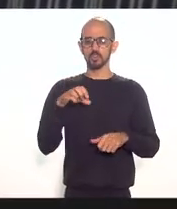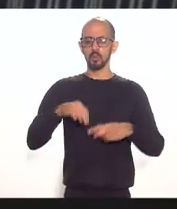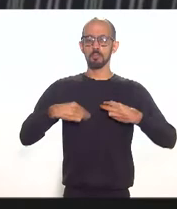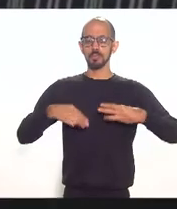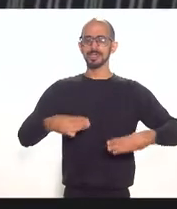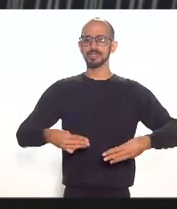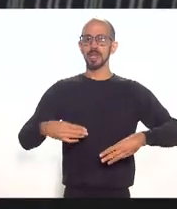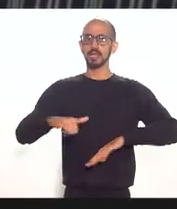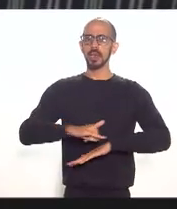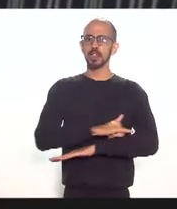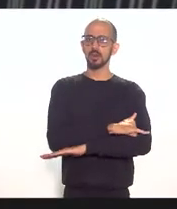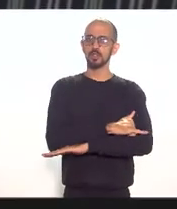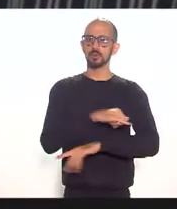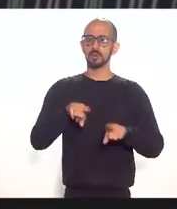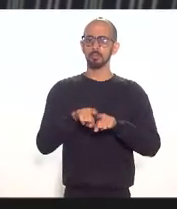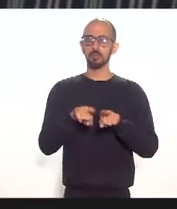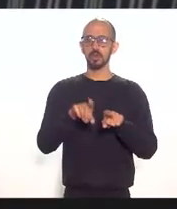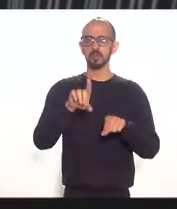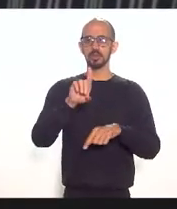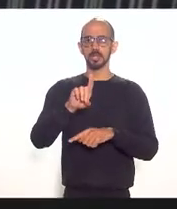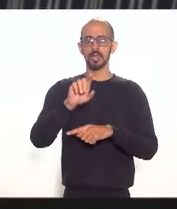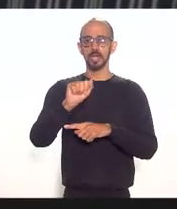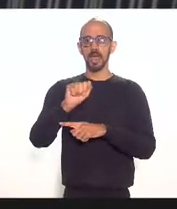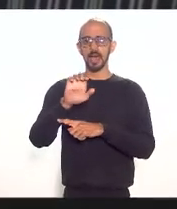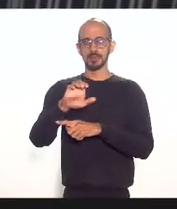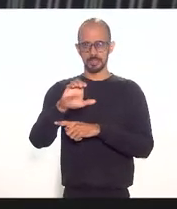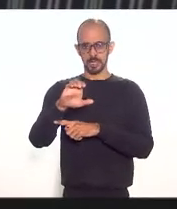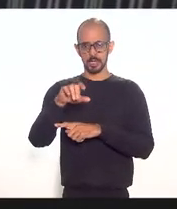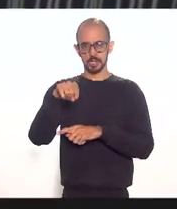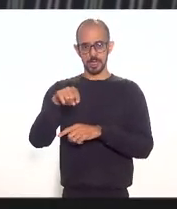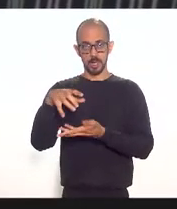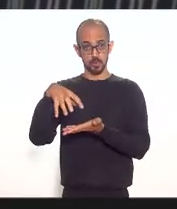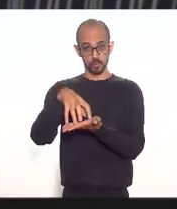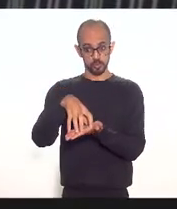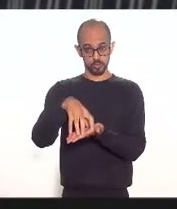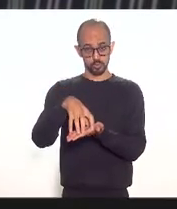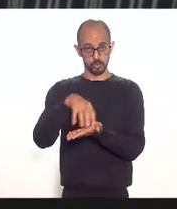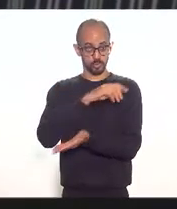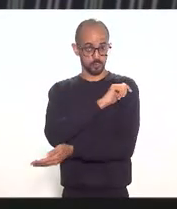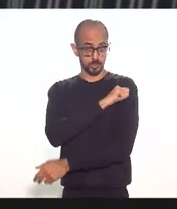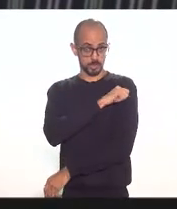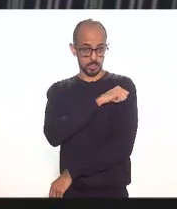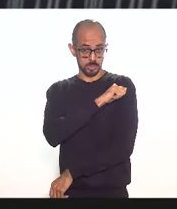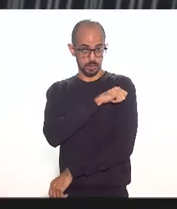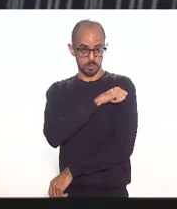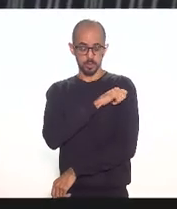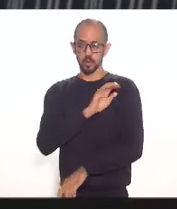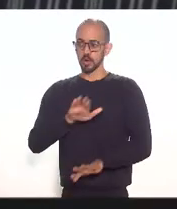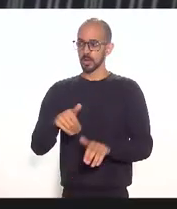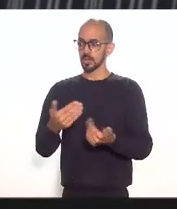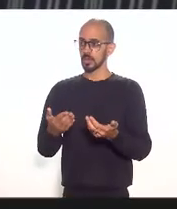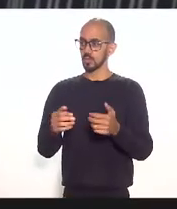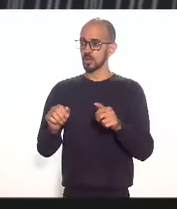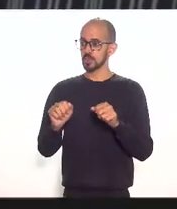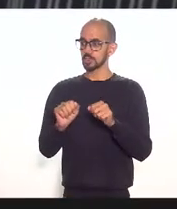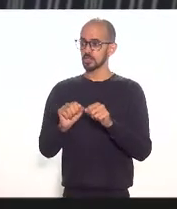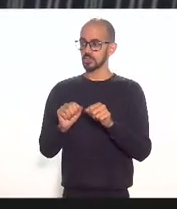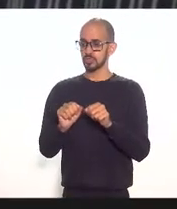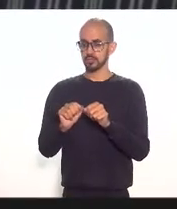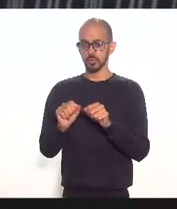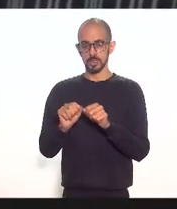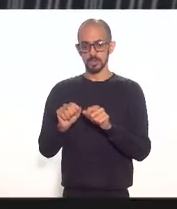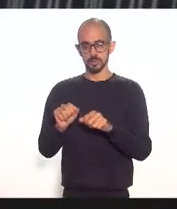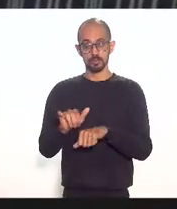que era o órgão regulador né e foi então feita a aplicação de uma